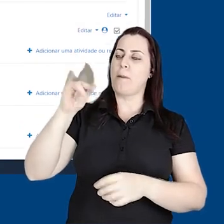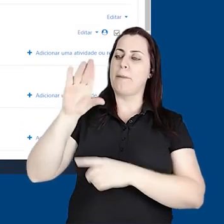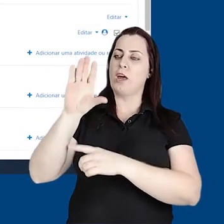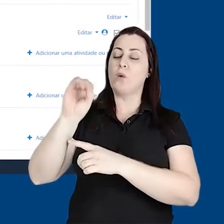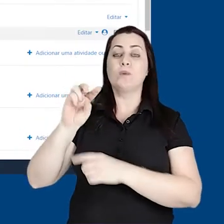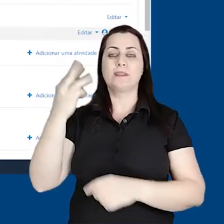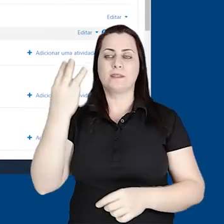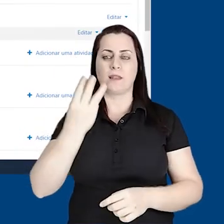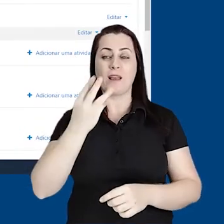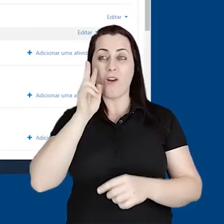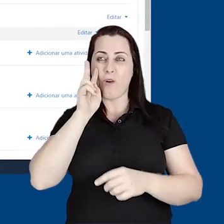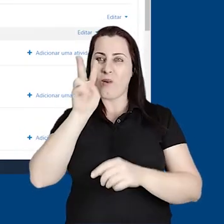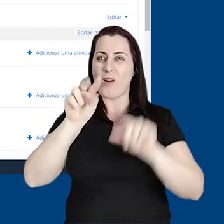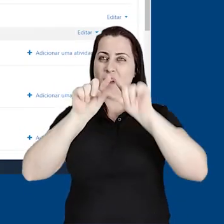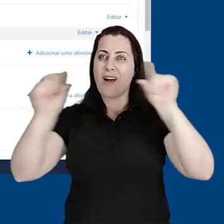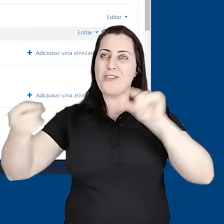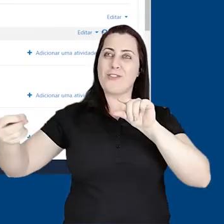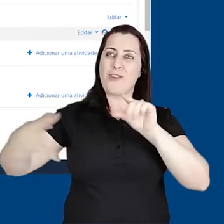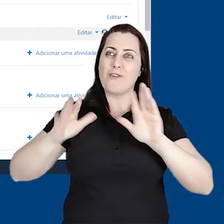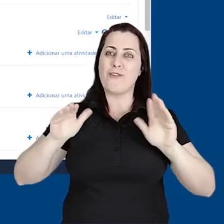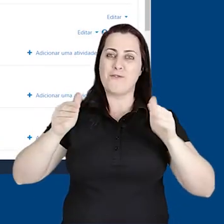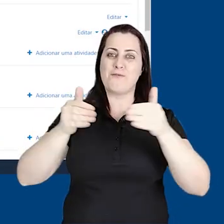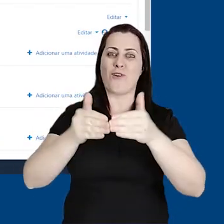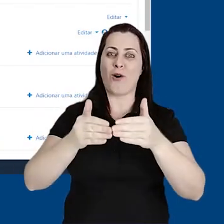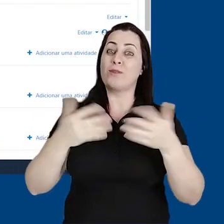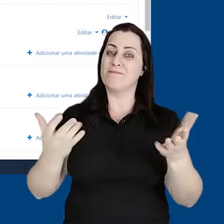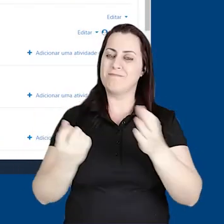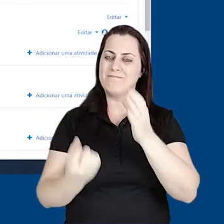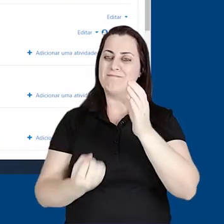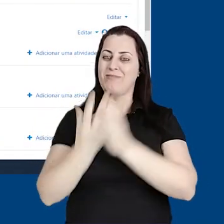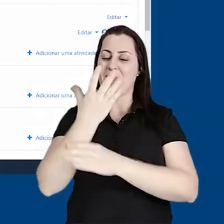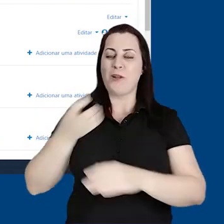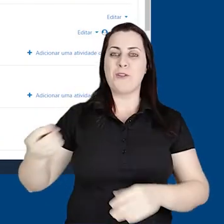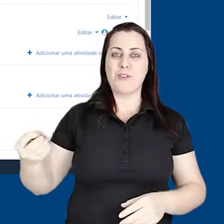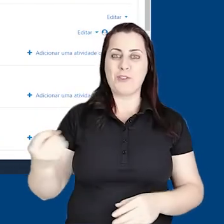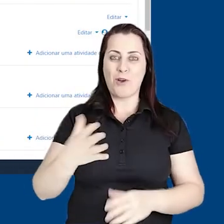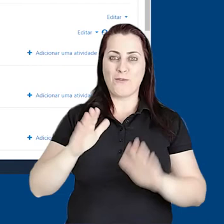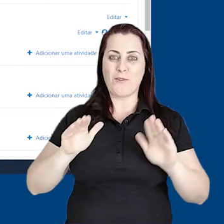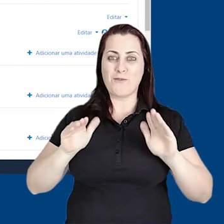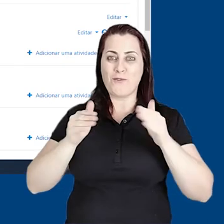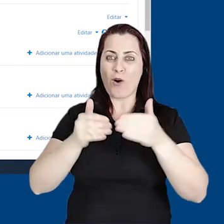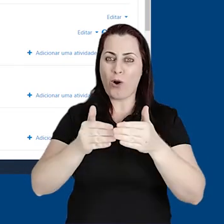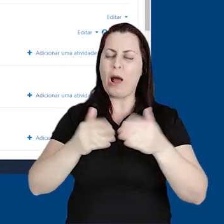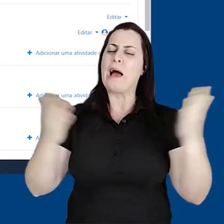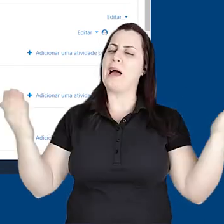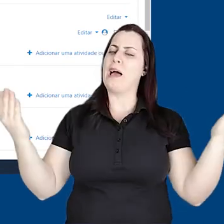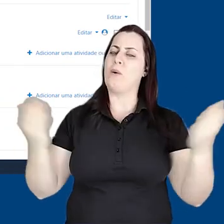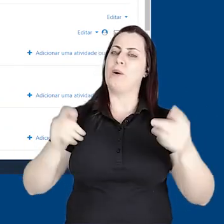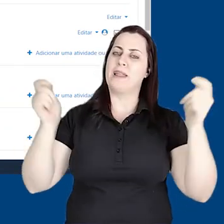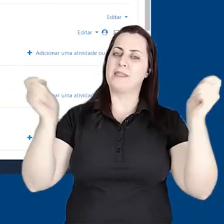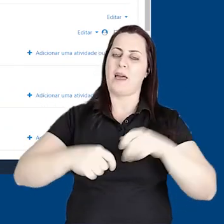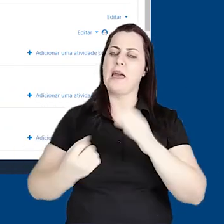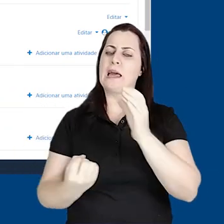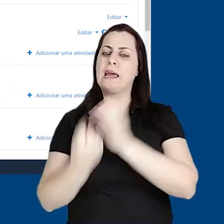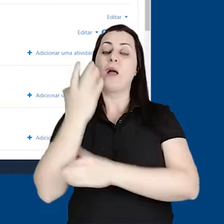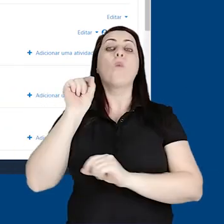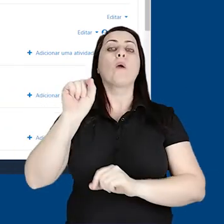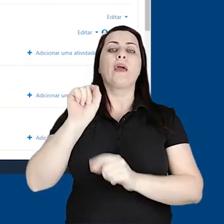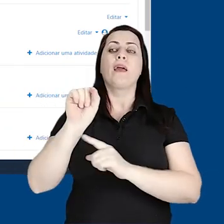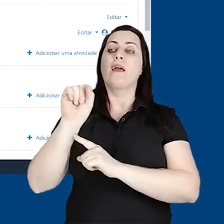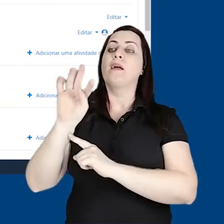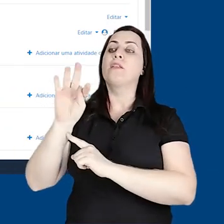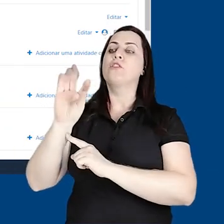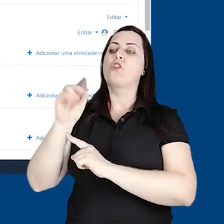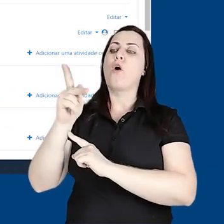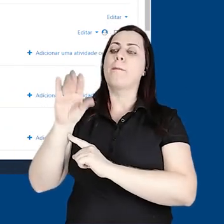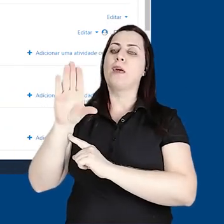Aqui no tópico 3, podemos ver o nosso novo fórum. Uma vez criado o novo fórum, agora nos é possível